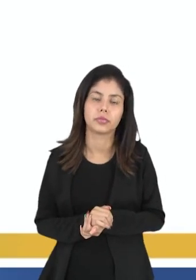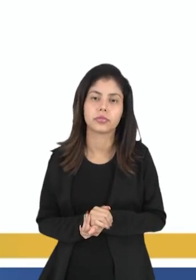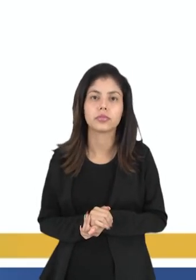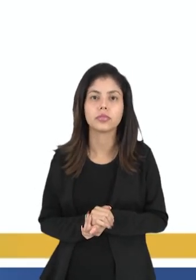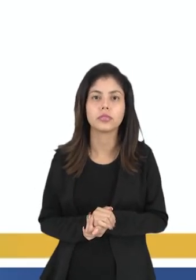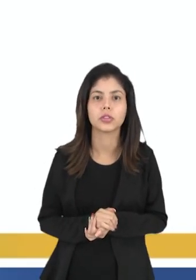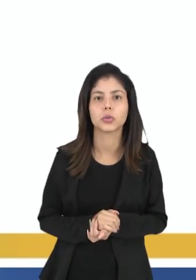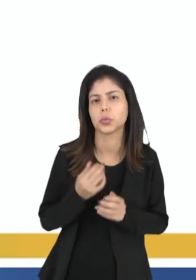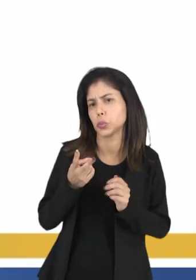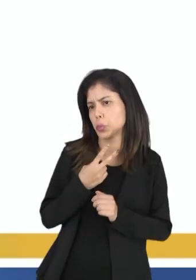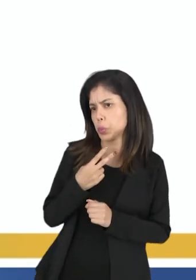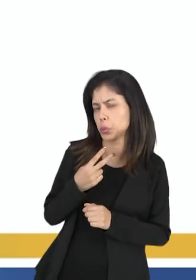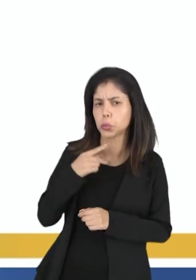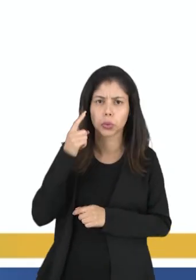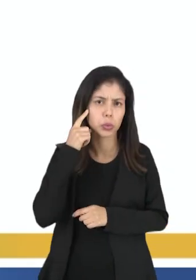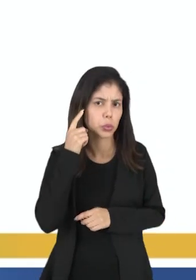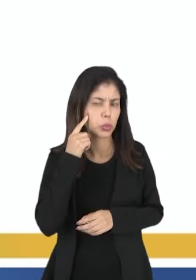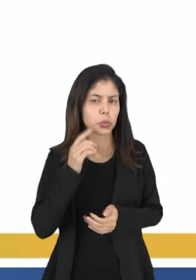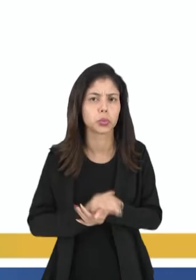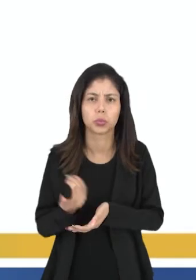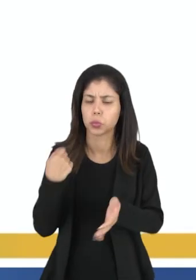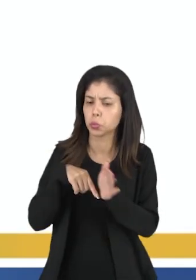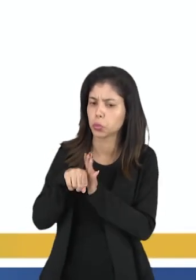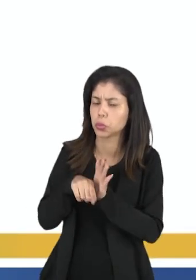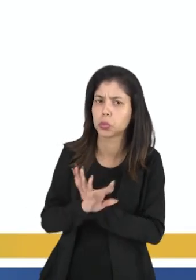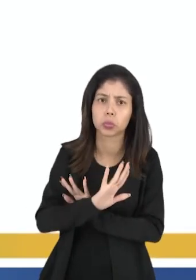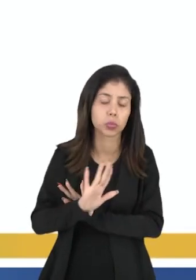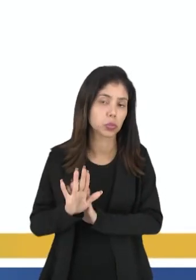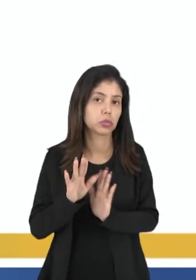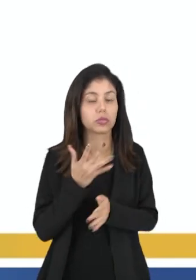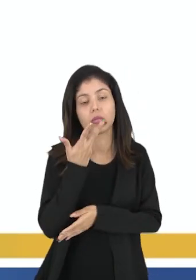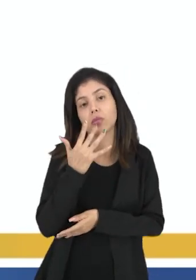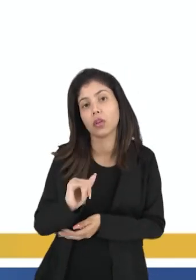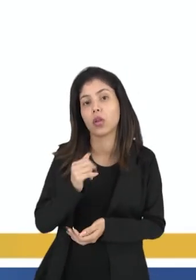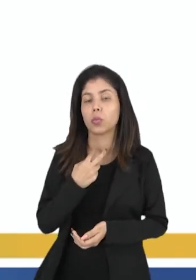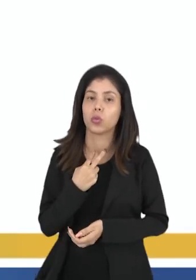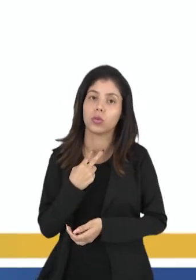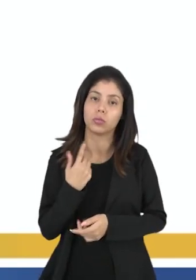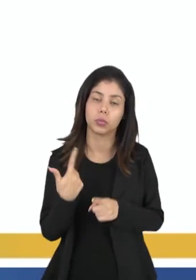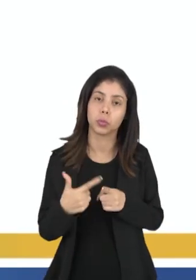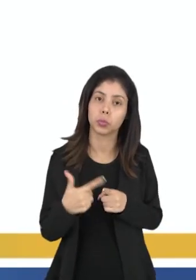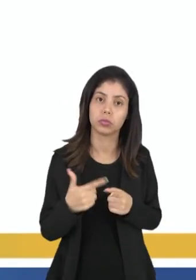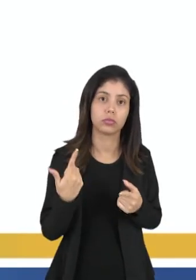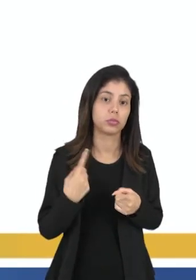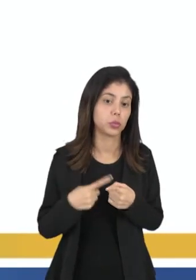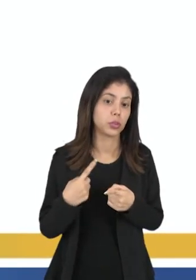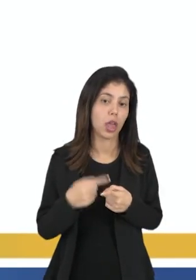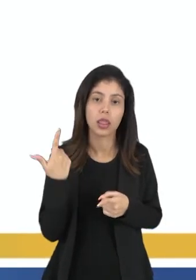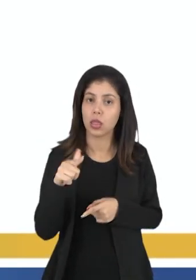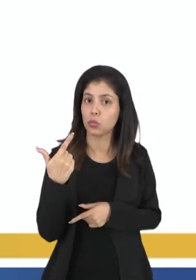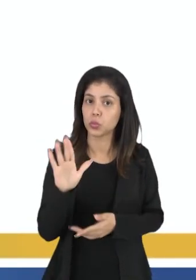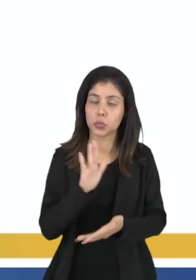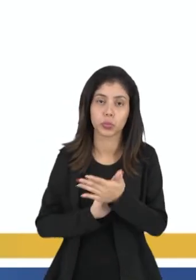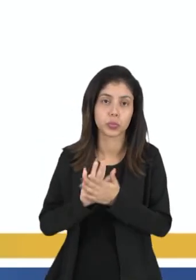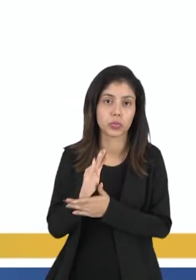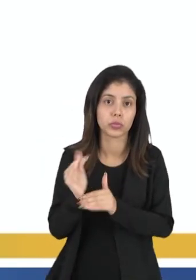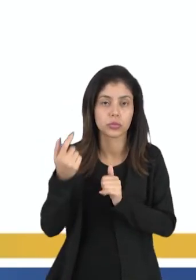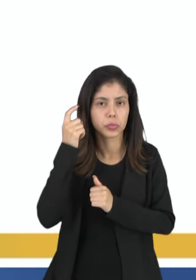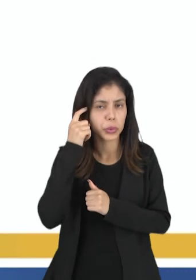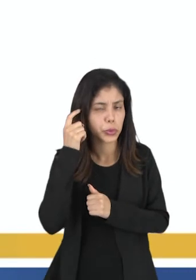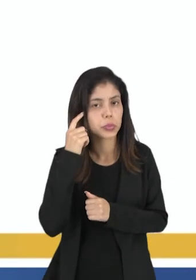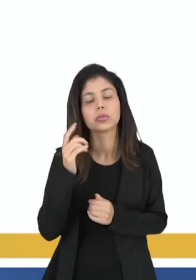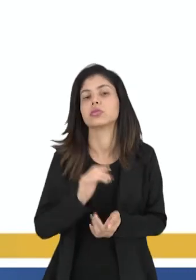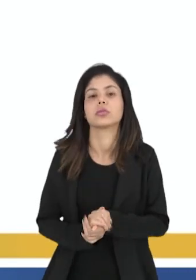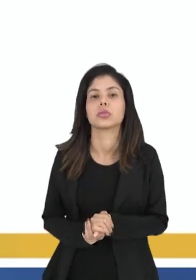elas não podem pensar, elas não podem questionar o mundo. A criança, porque não tem maturidade, não desenvolveu a sua